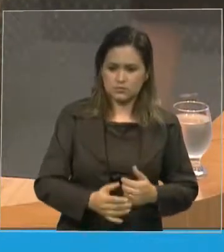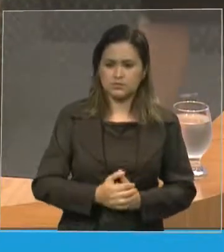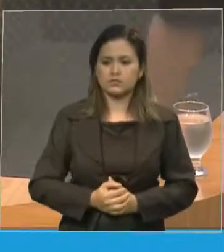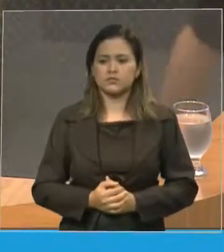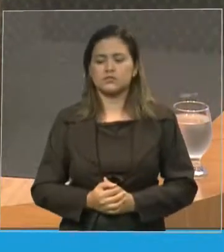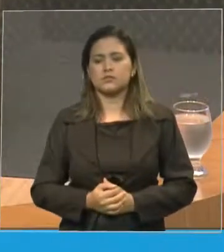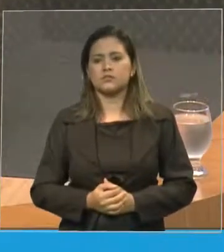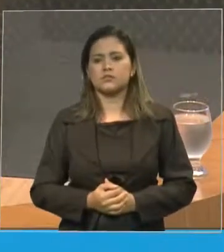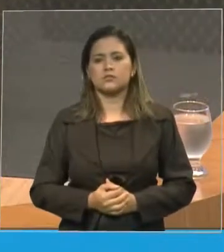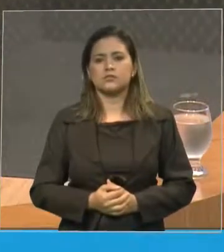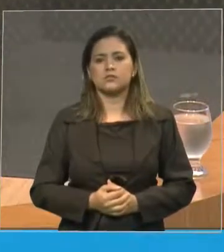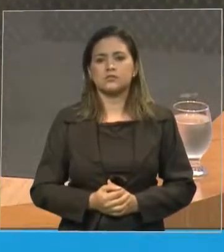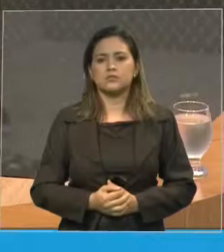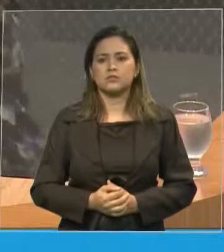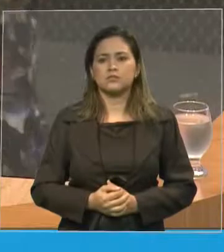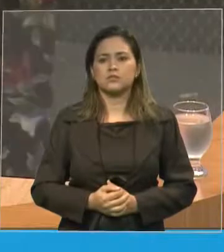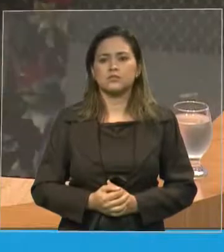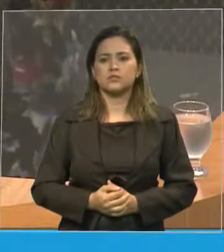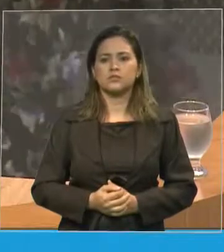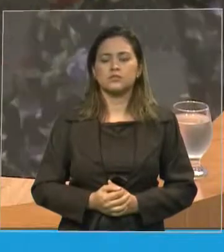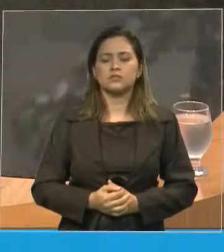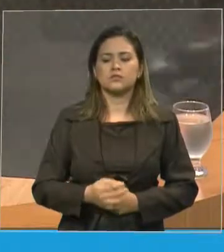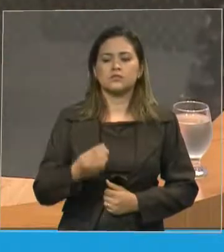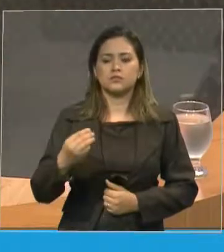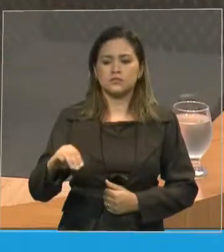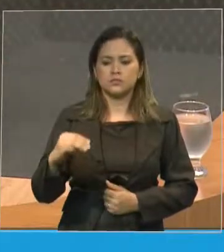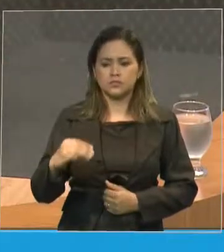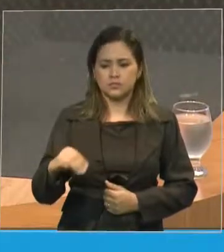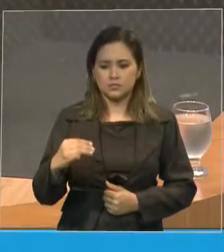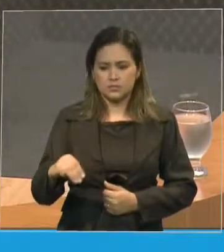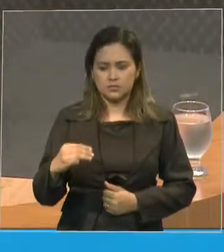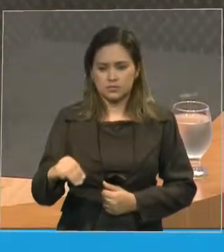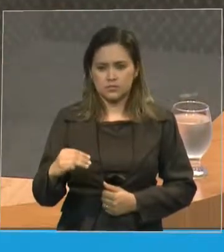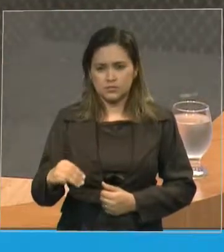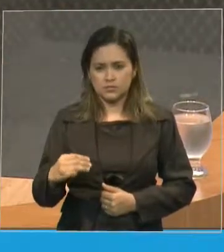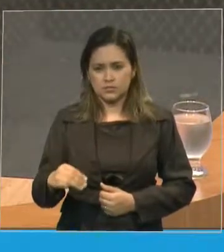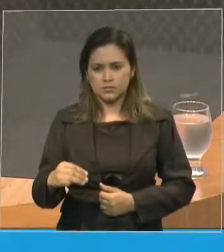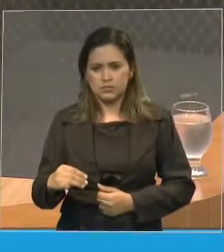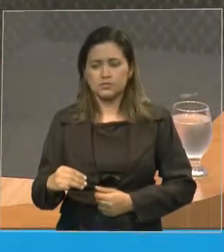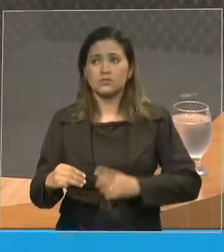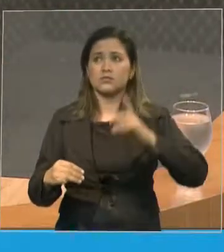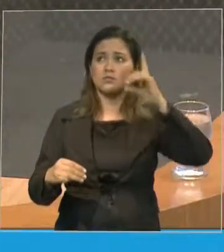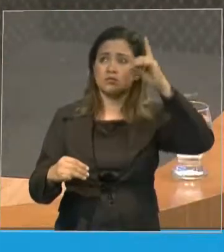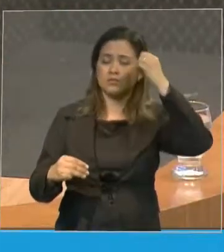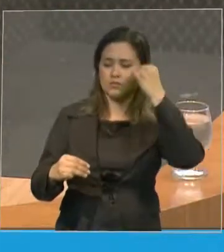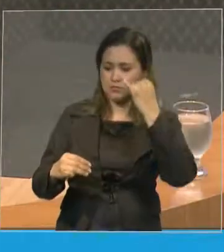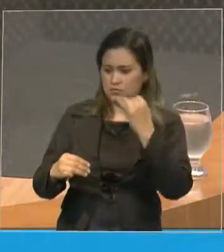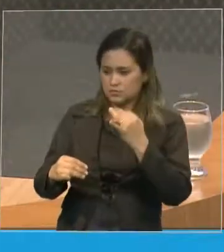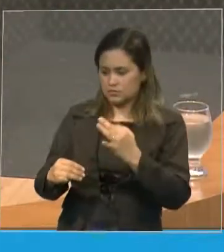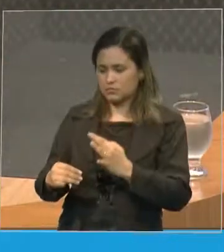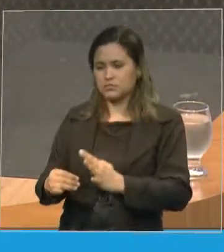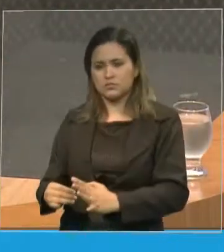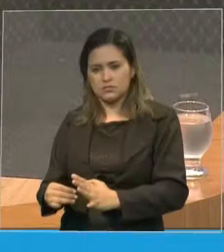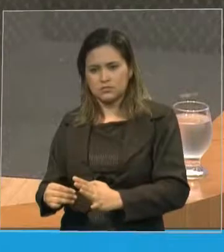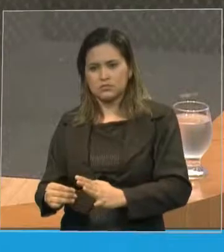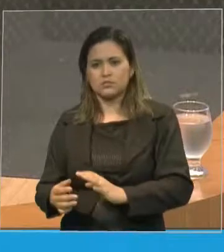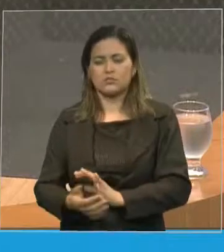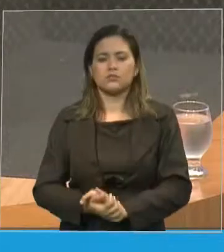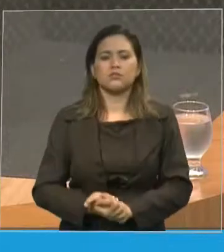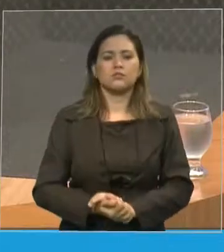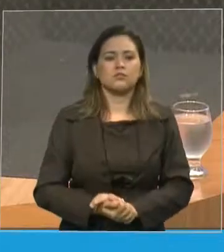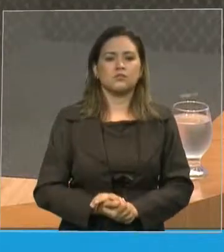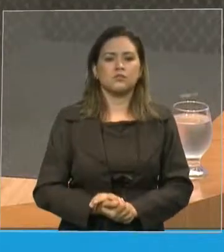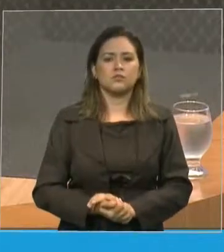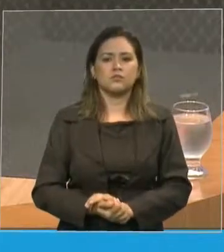esteja aberto, sobre o Estado do Maranhão, e todas as bênçãos de Deus, caiam sobre o Estado do Maranhão, que atinjam a natureza,